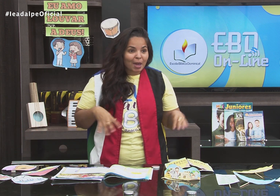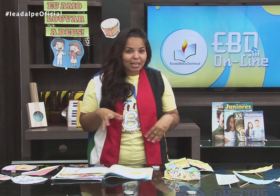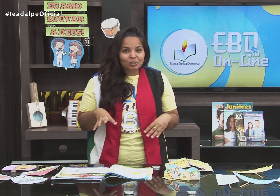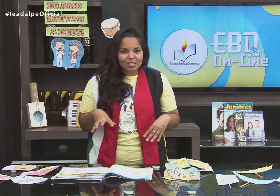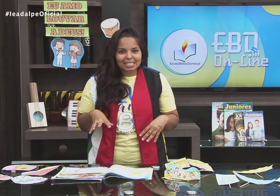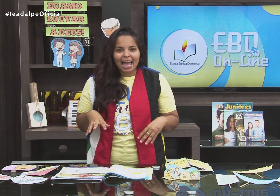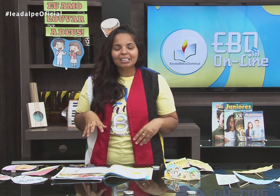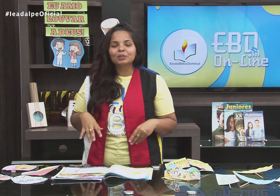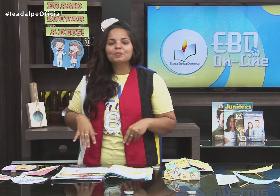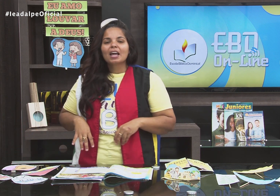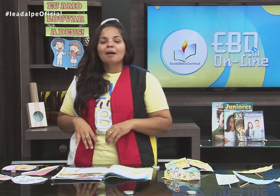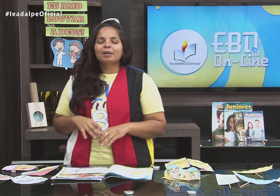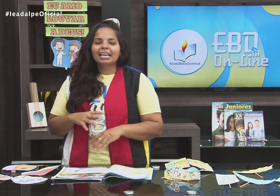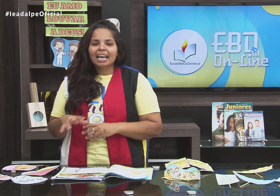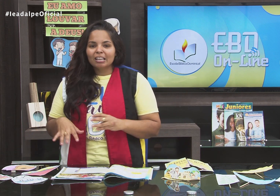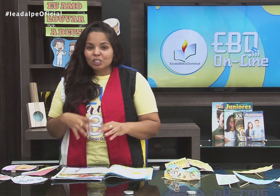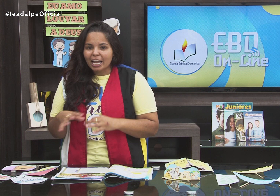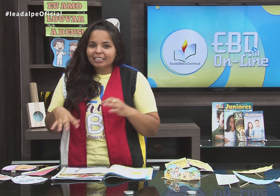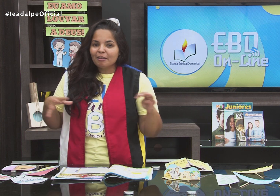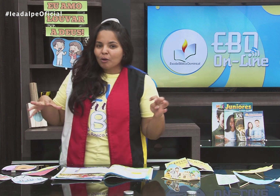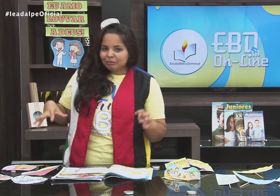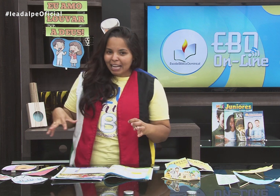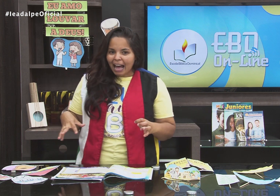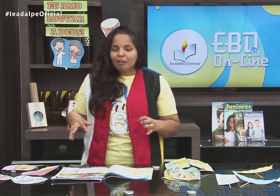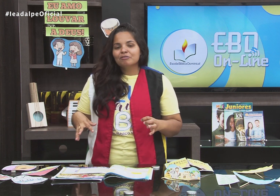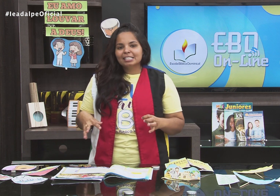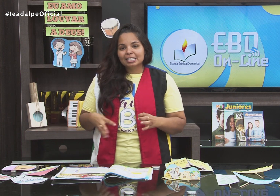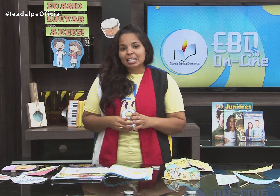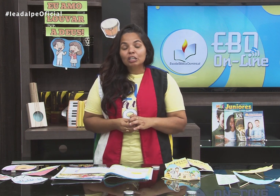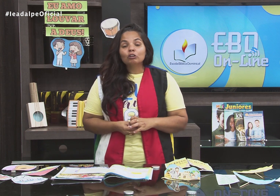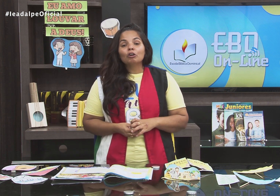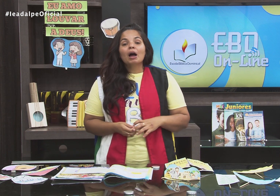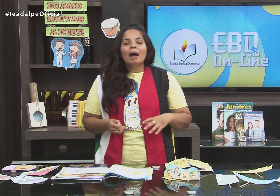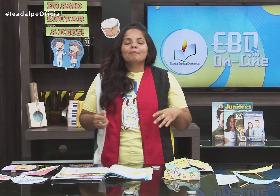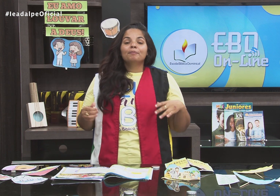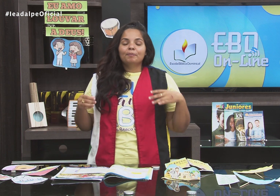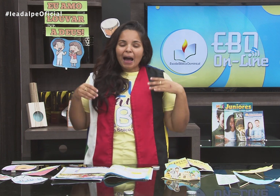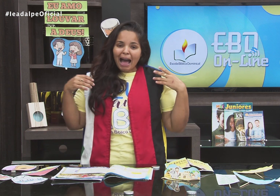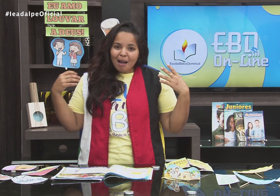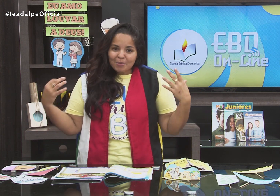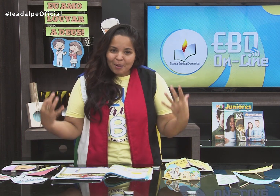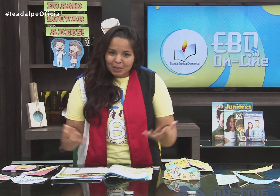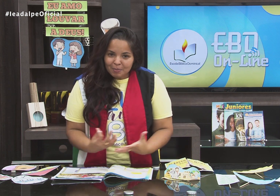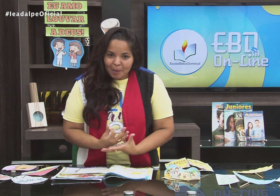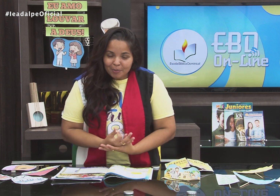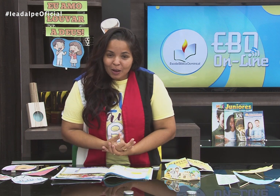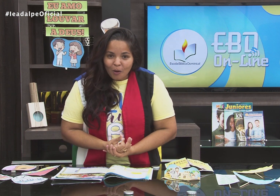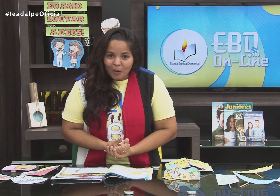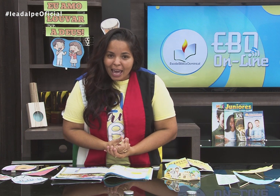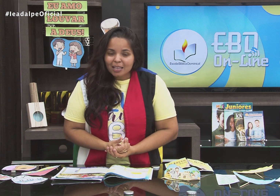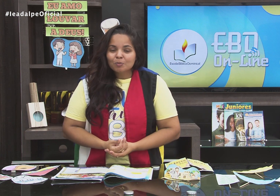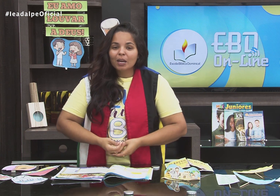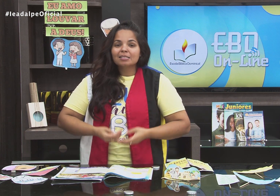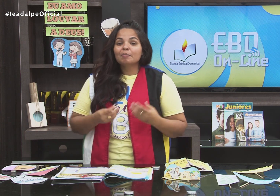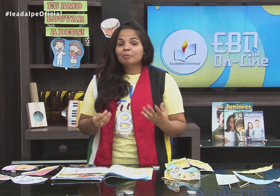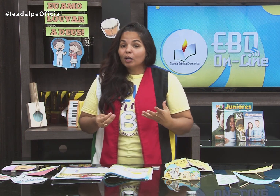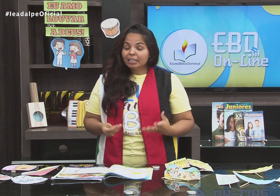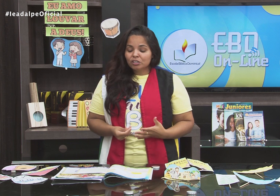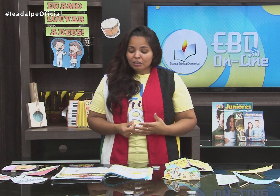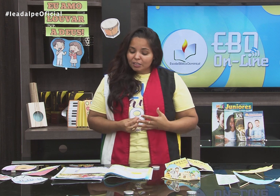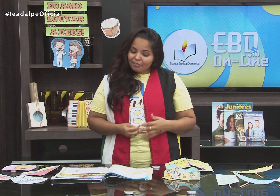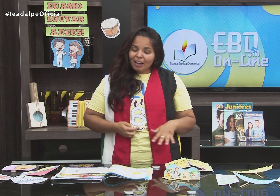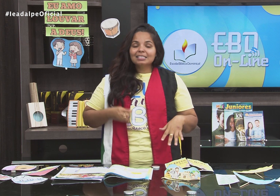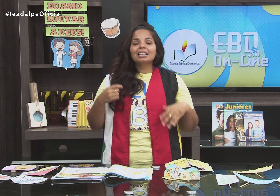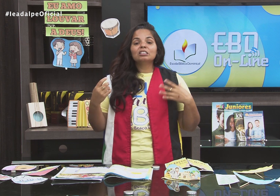os instrumentos, tá certo? Para que elas tentem montar o versículo. Abre a Bíblia com elas, porque é sempre